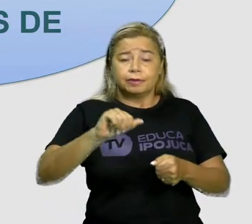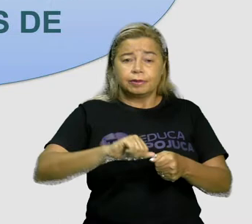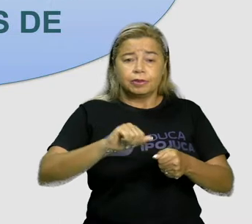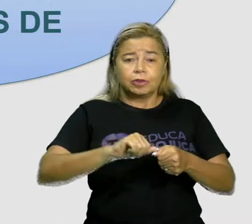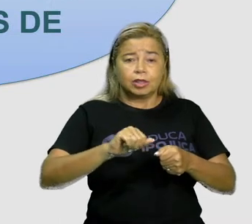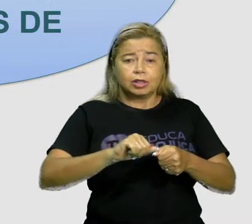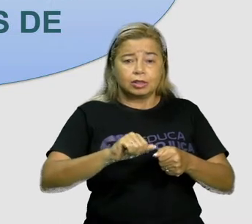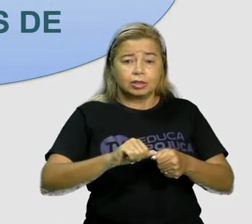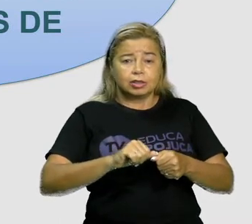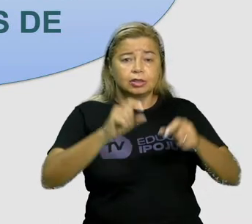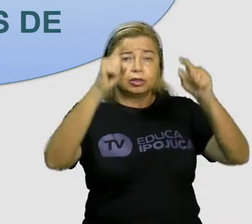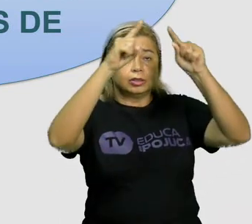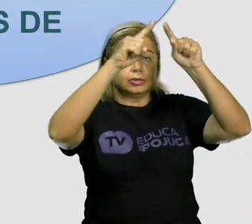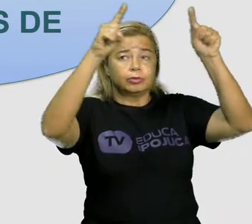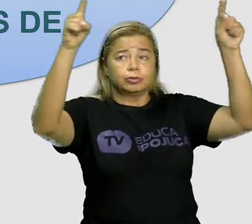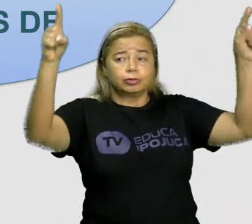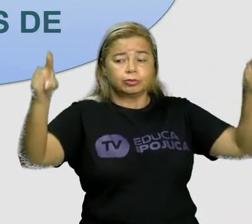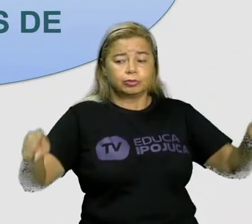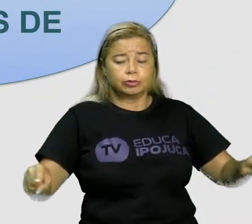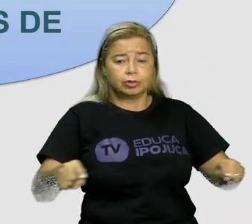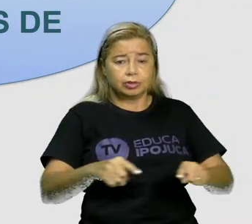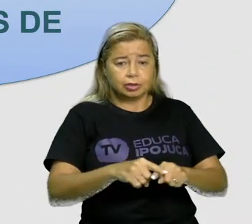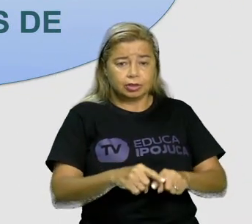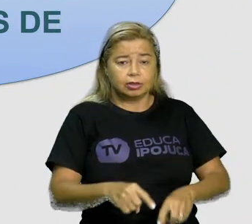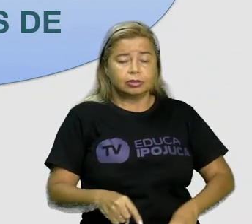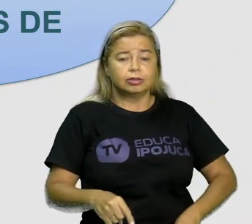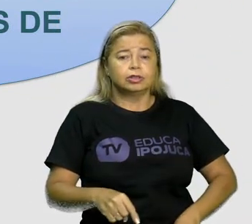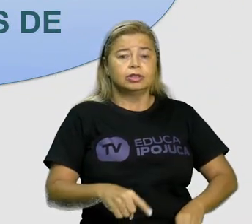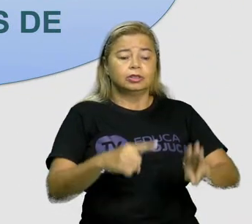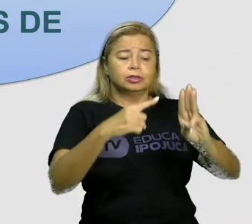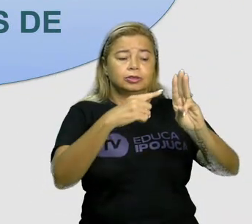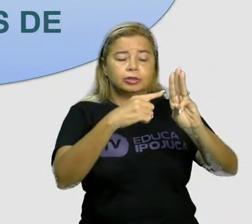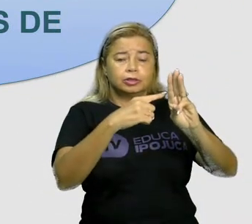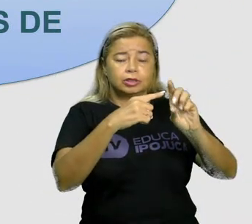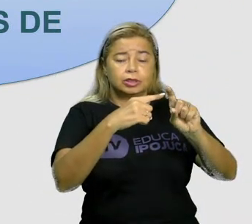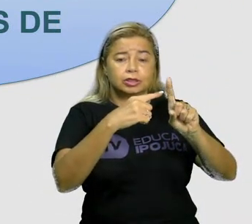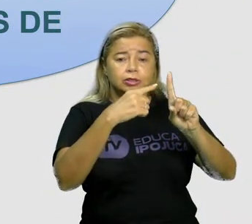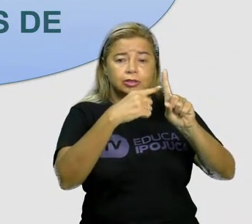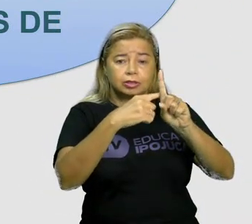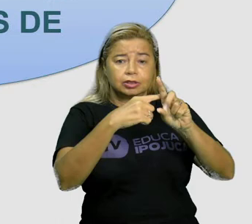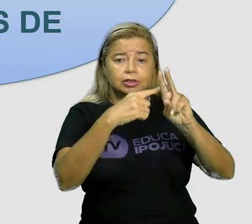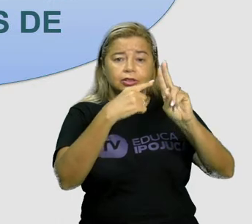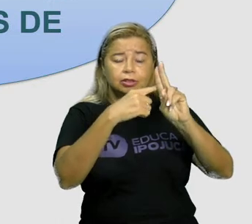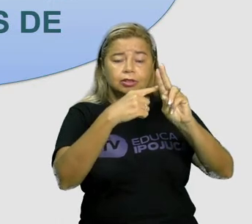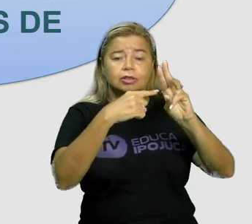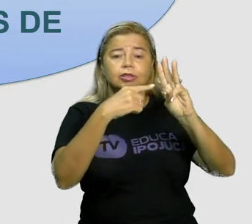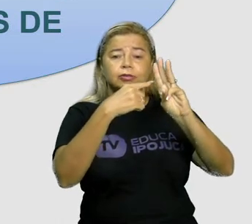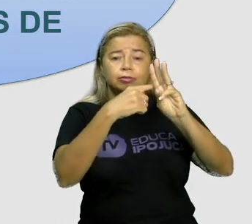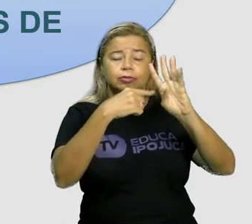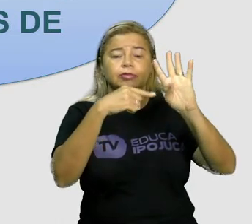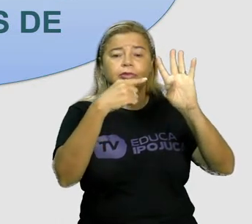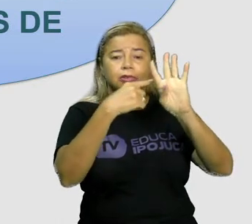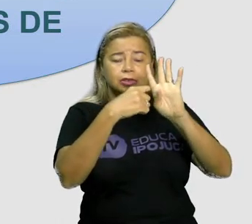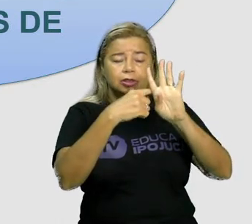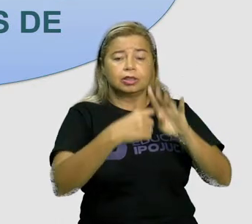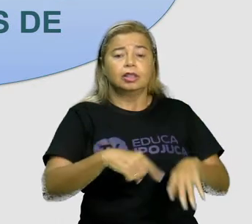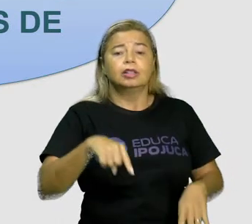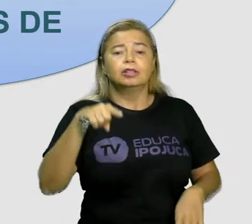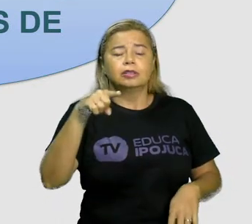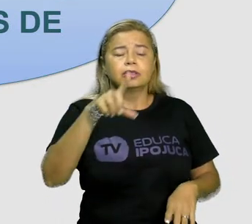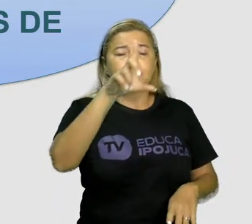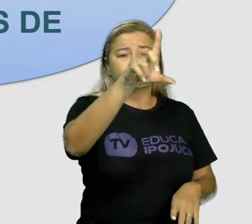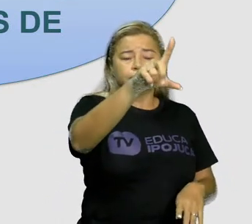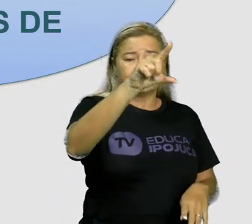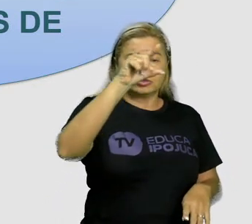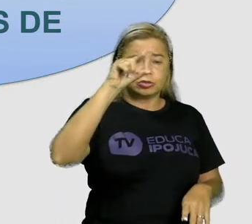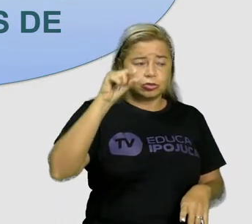dezena, unidade, dezena, centena e milhar e vai fazer as cinco ordens que você vai escolher, vai preencher